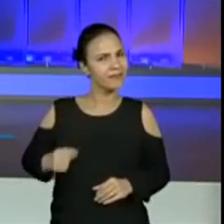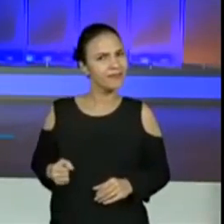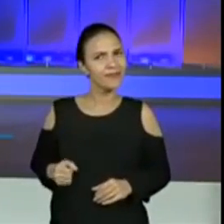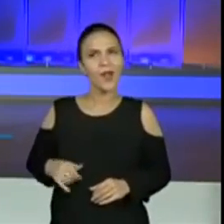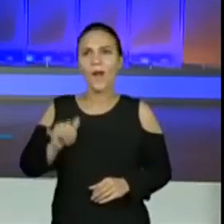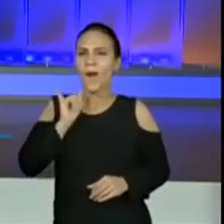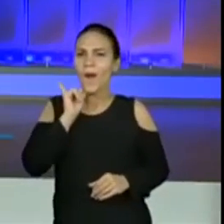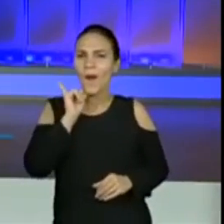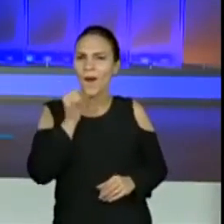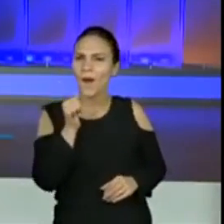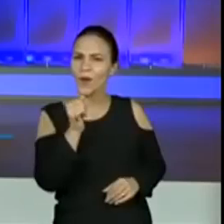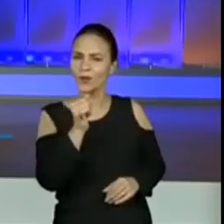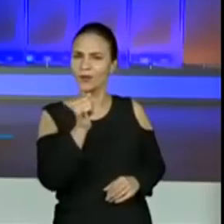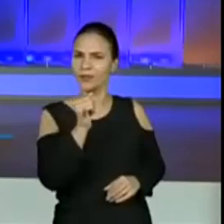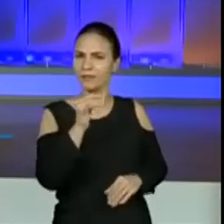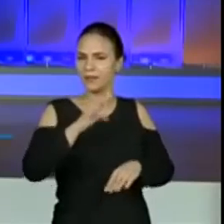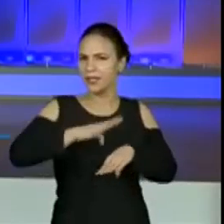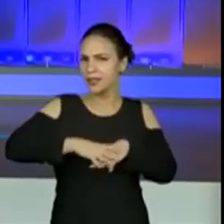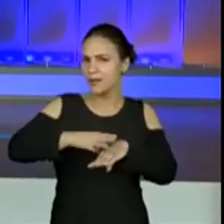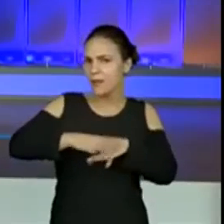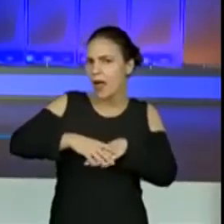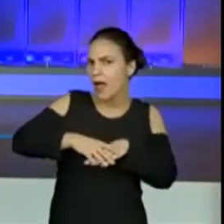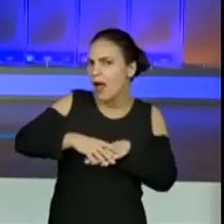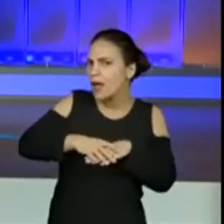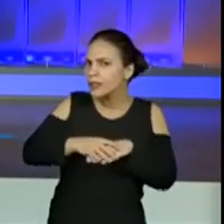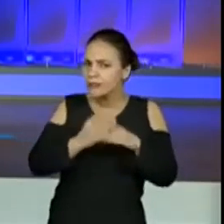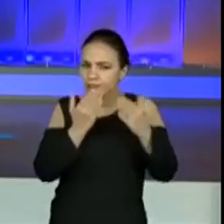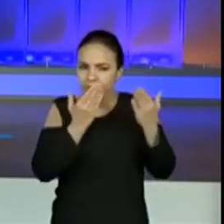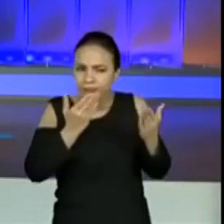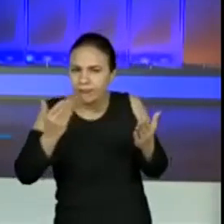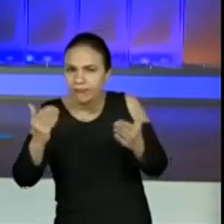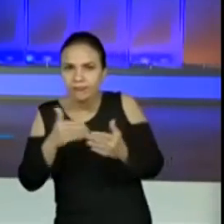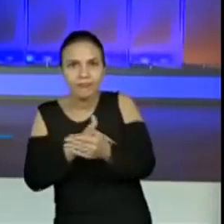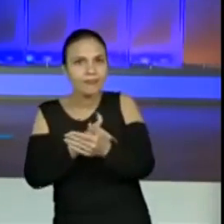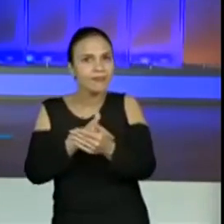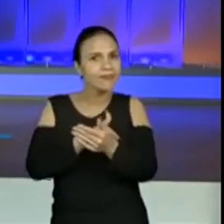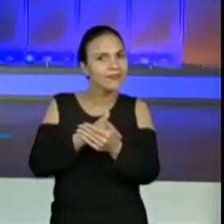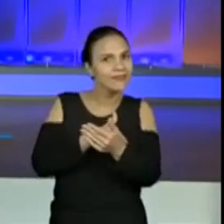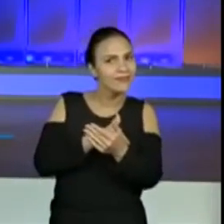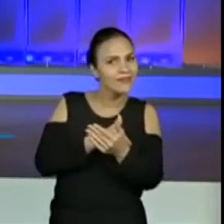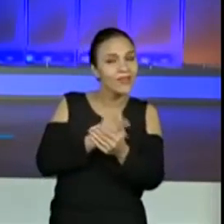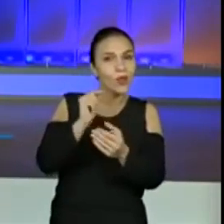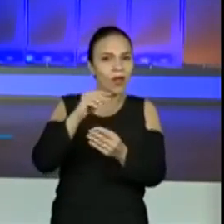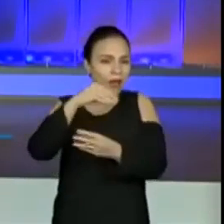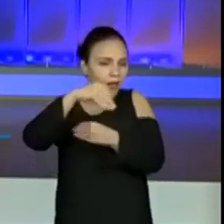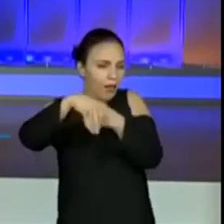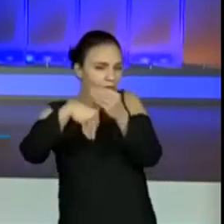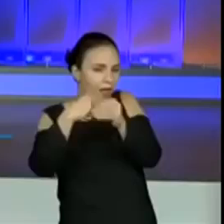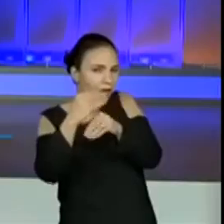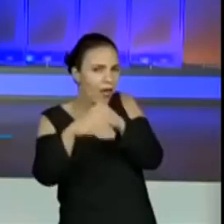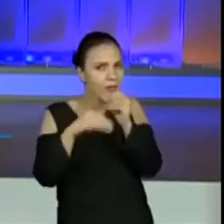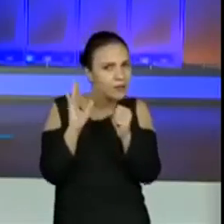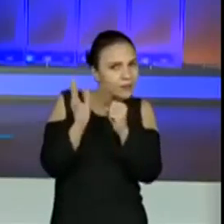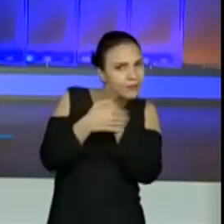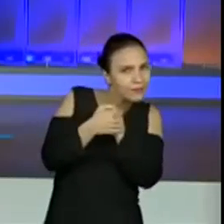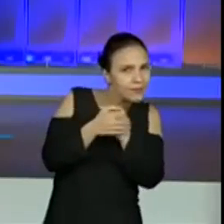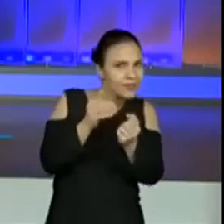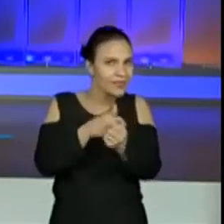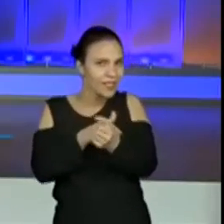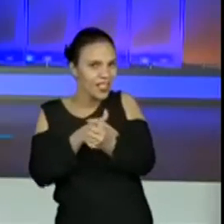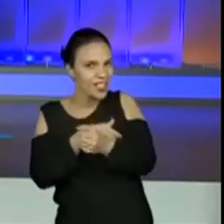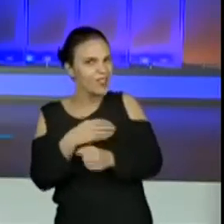Conto de mistemática. E aí? Olha, a professora Kate disse que envolve mistério. Hum,